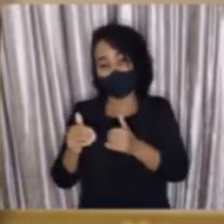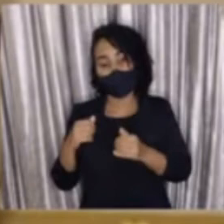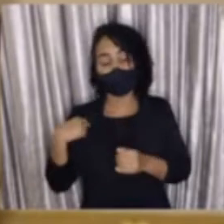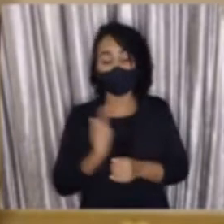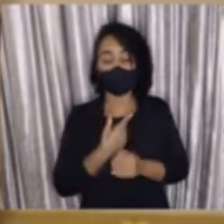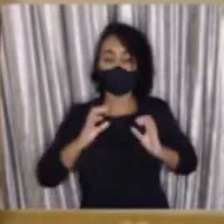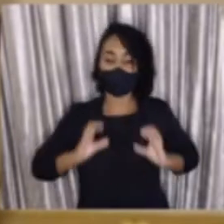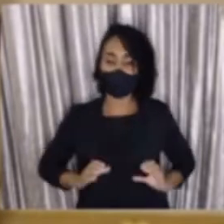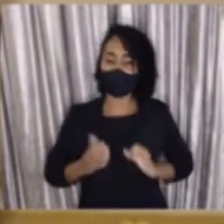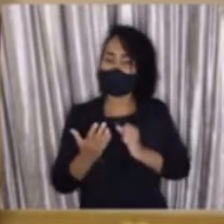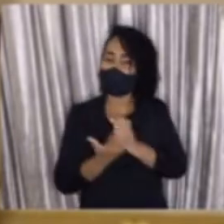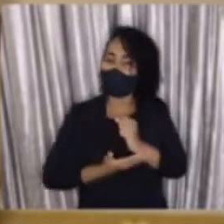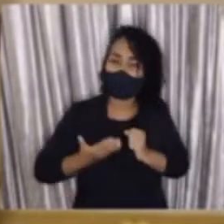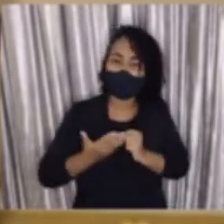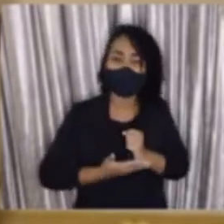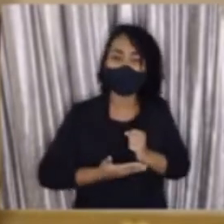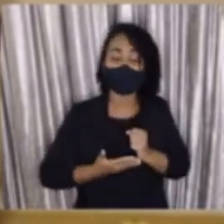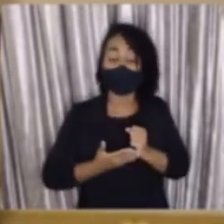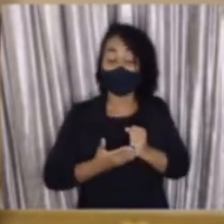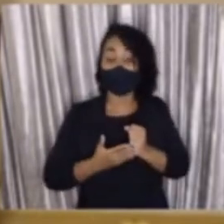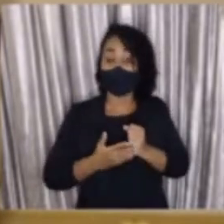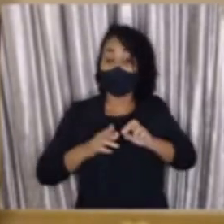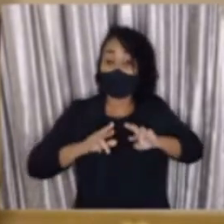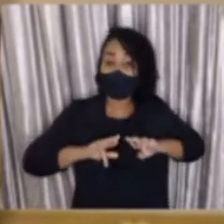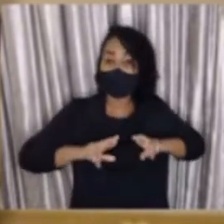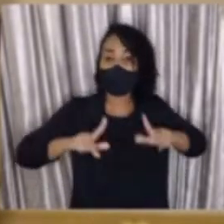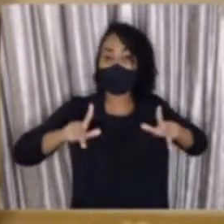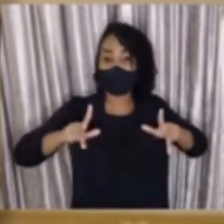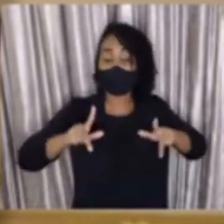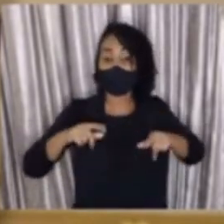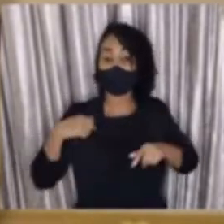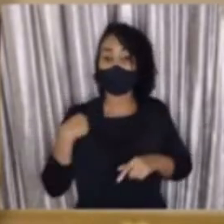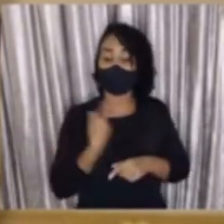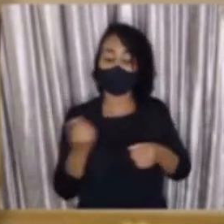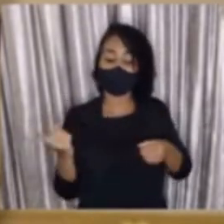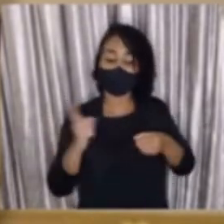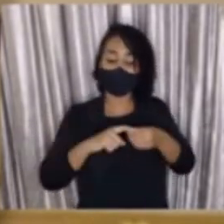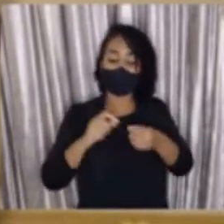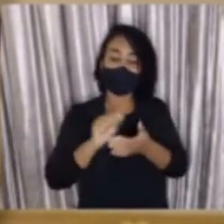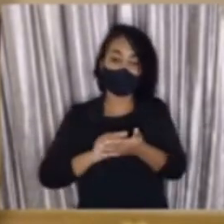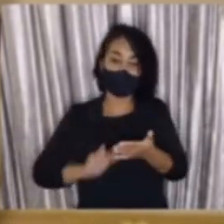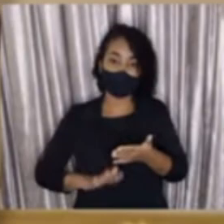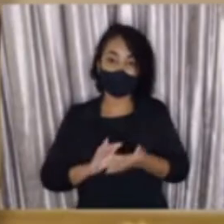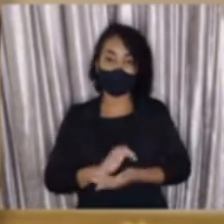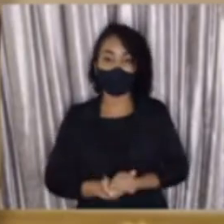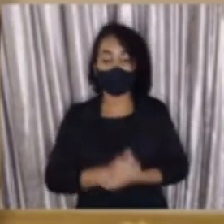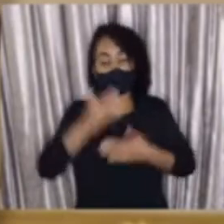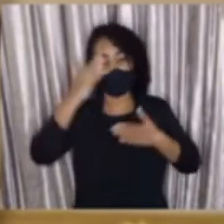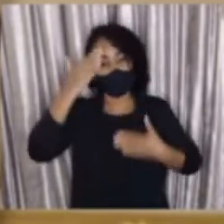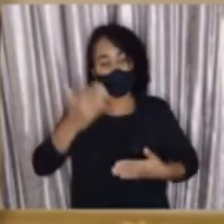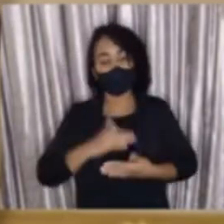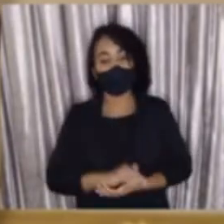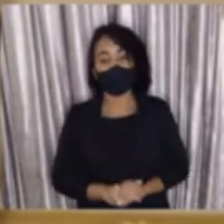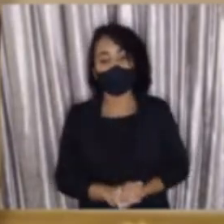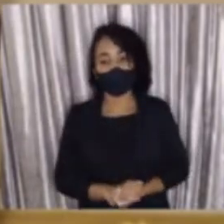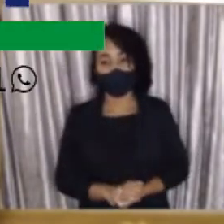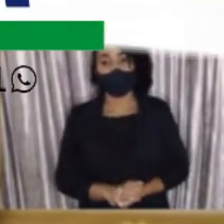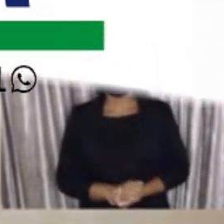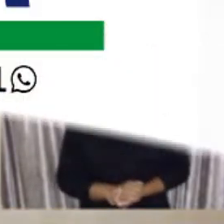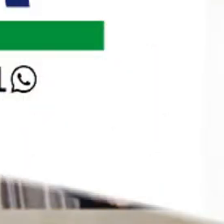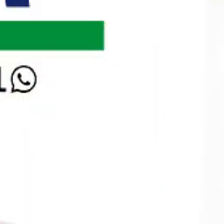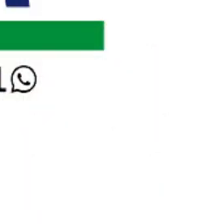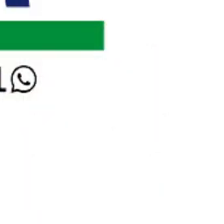que o nosso comportamento é fundamental, é o grande diferencial para a retomada dessas atividades. Muito obrigada. Obrigada.